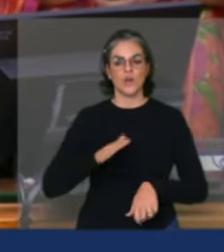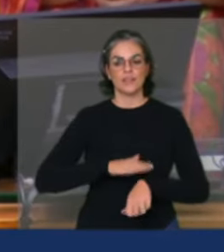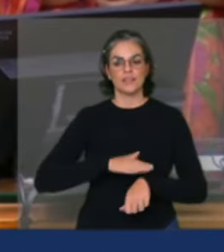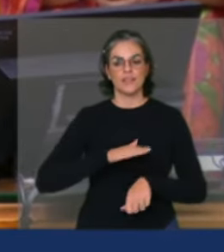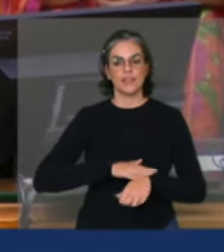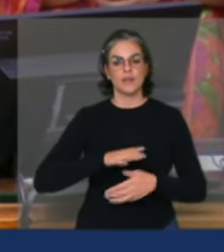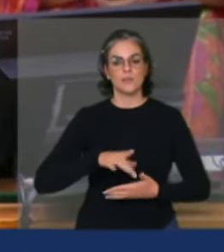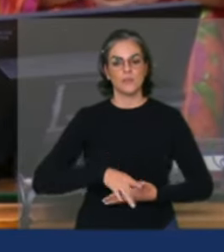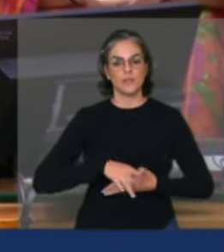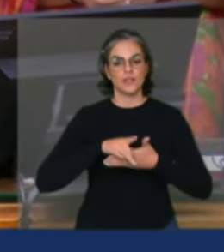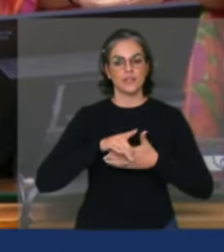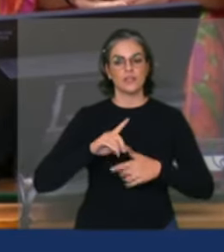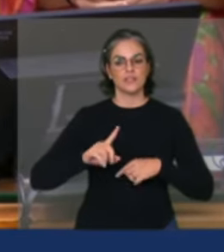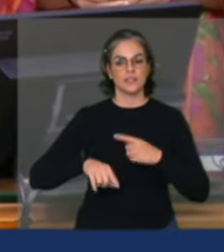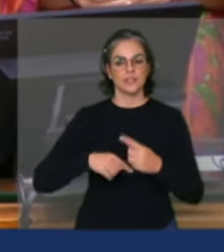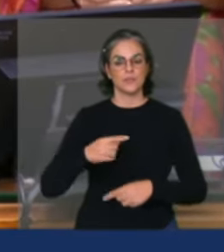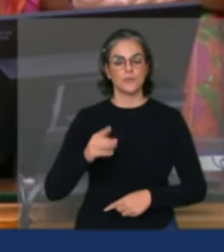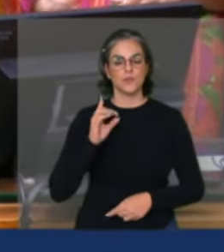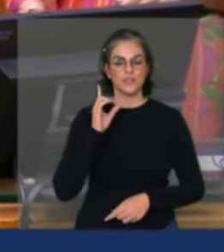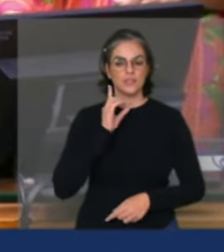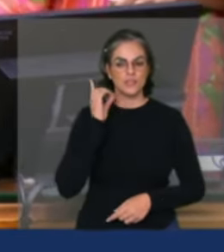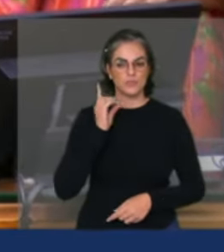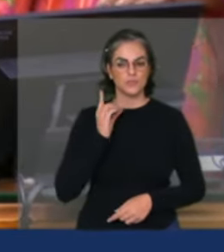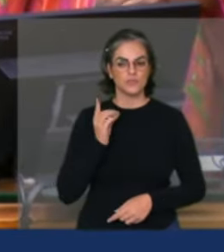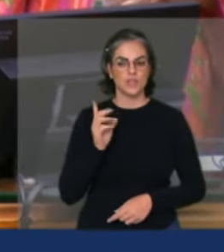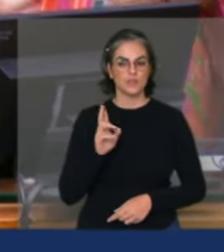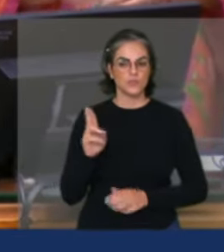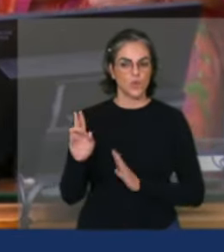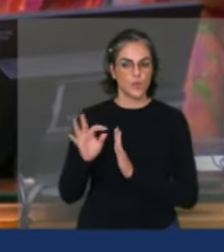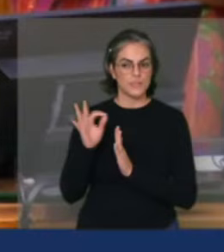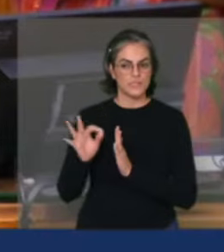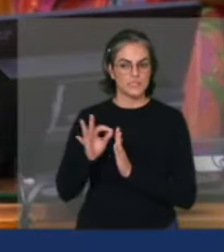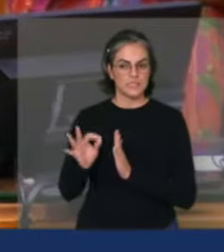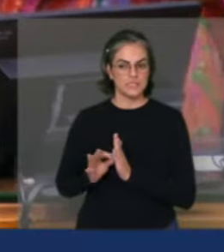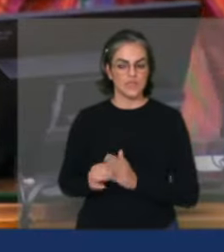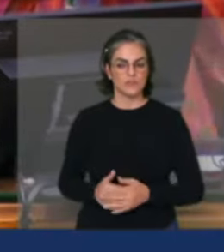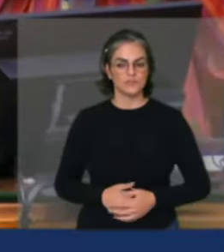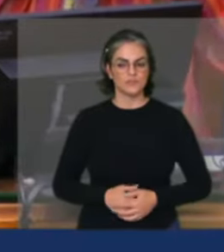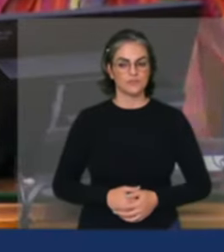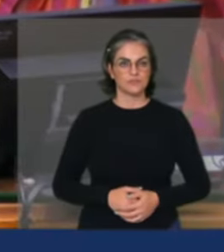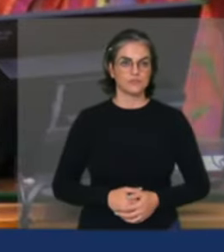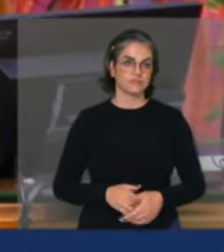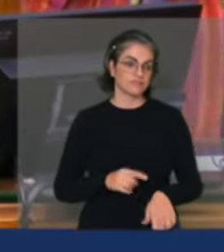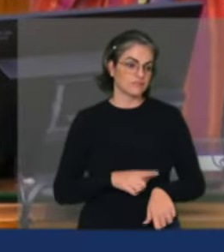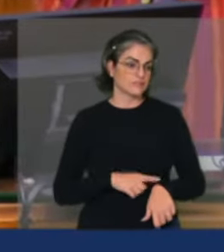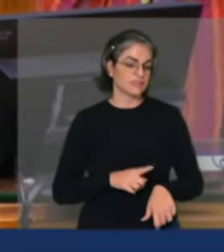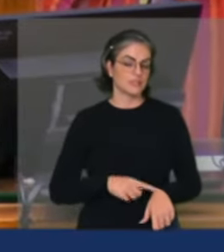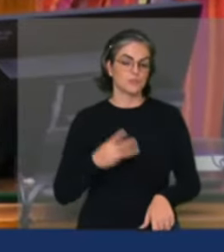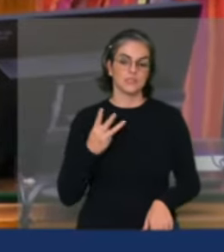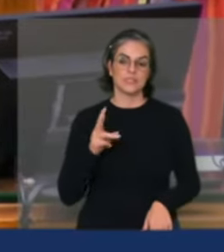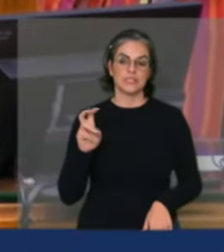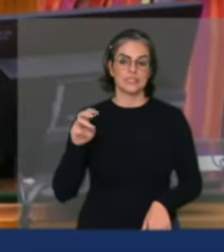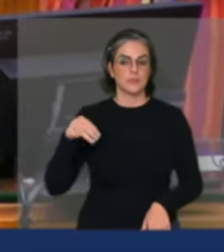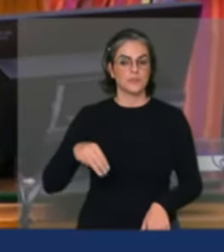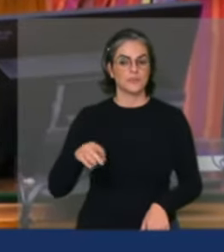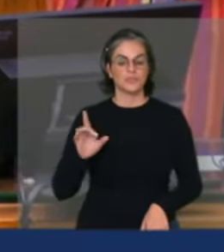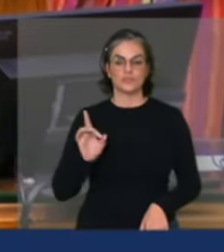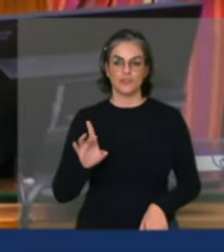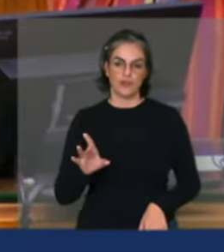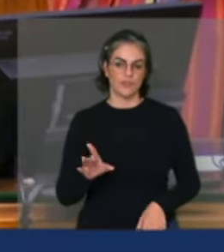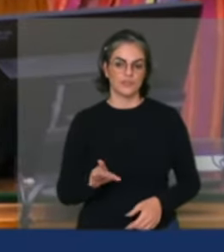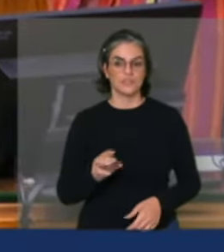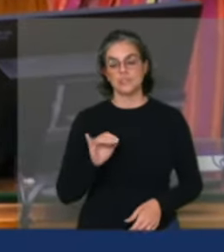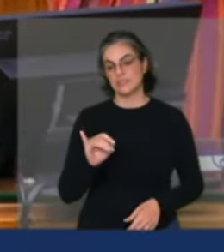os parlamentares inscritos é isso nós temos na verdade 35 minutos então se nós